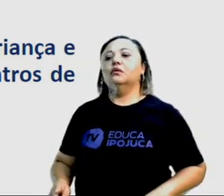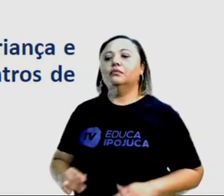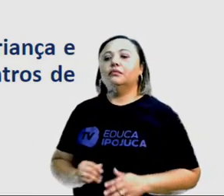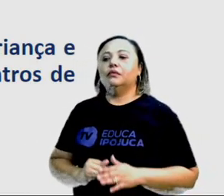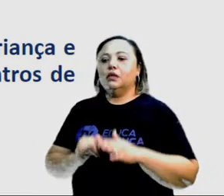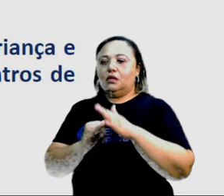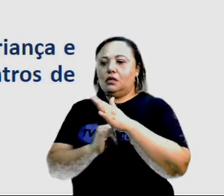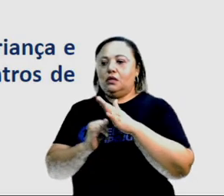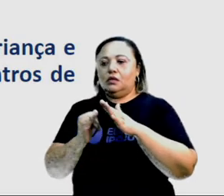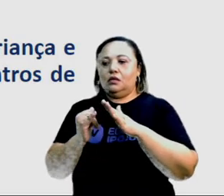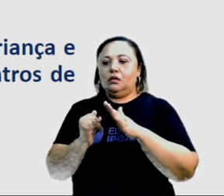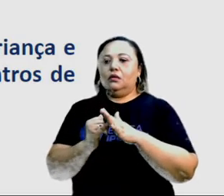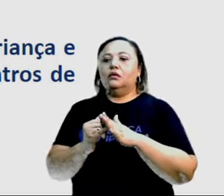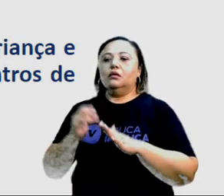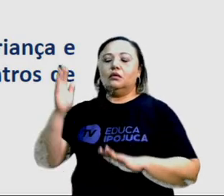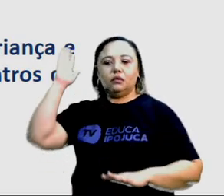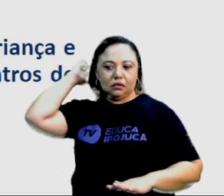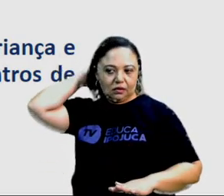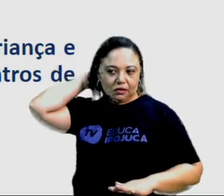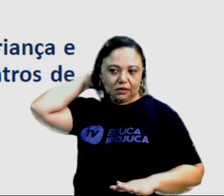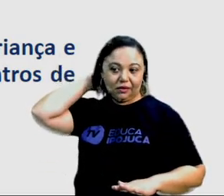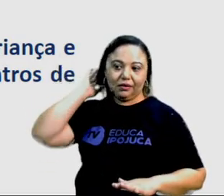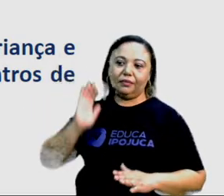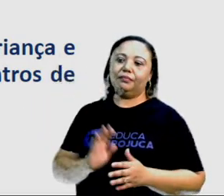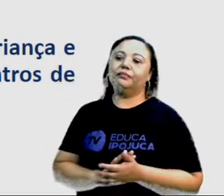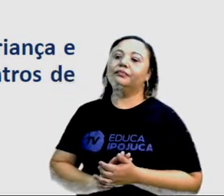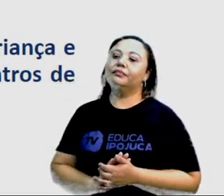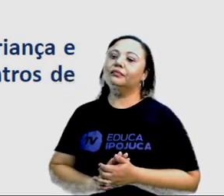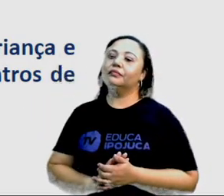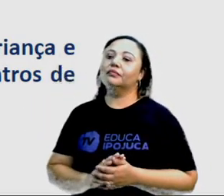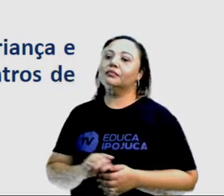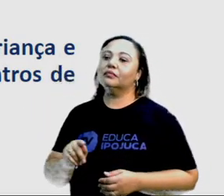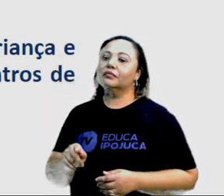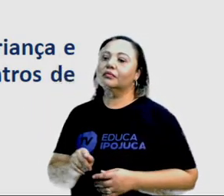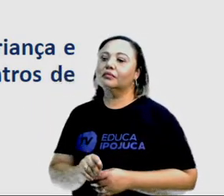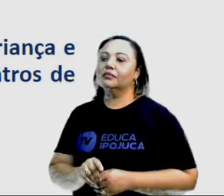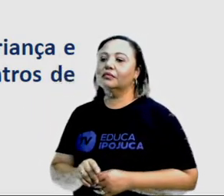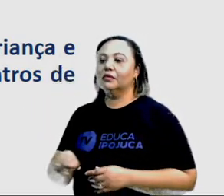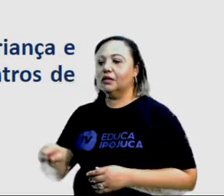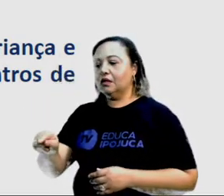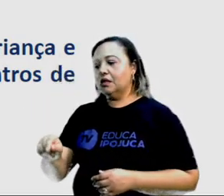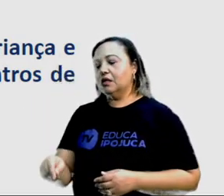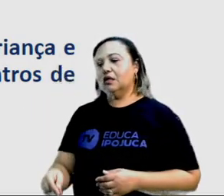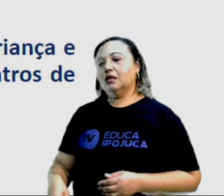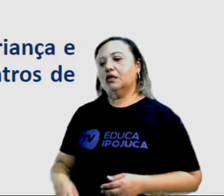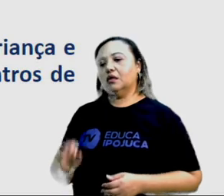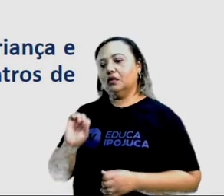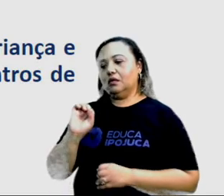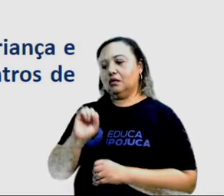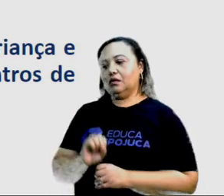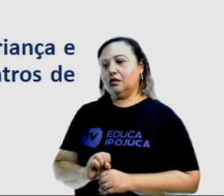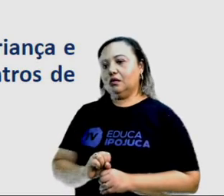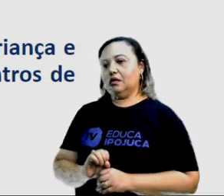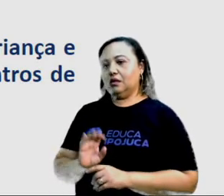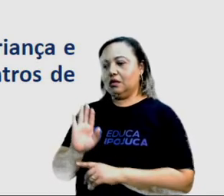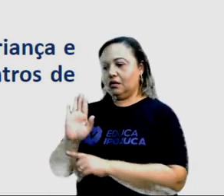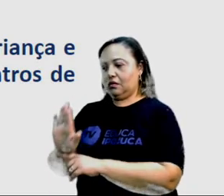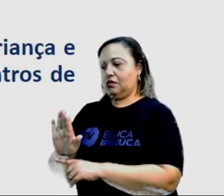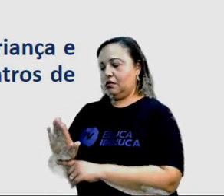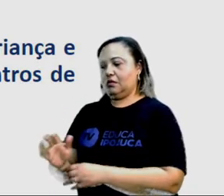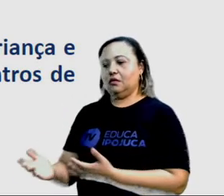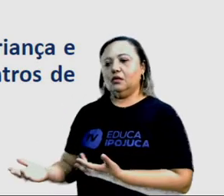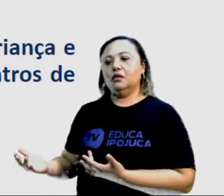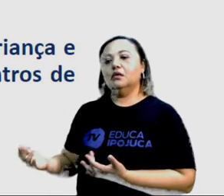e da Associação Nacional dos Centros de Defesa e da Criança e do Adolescente, a